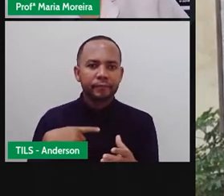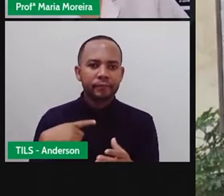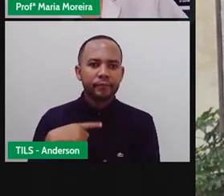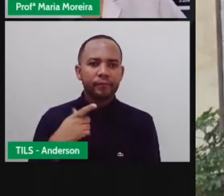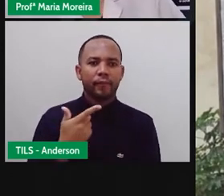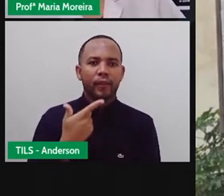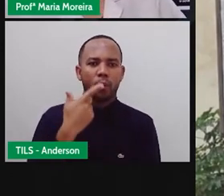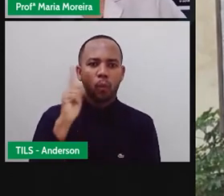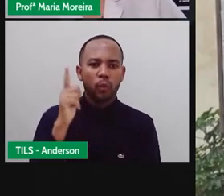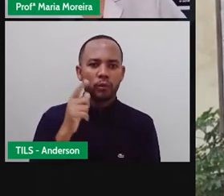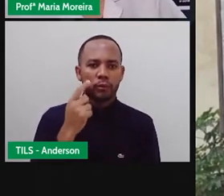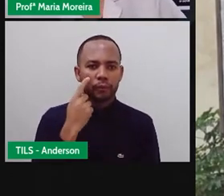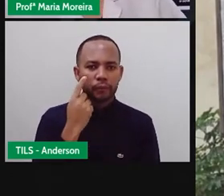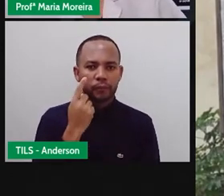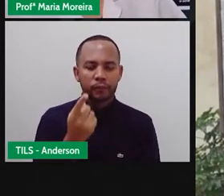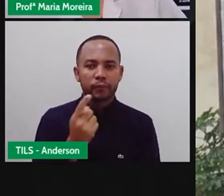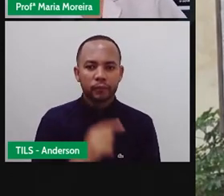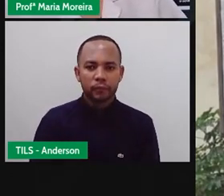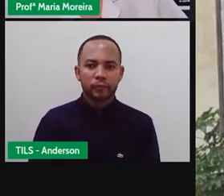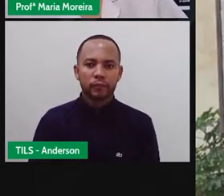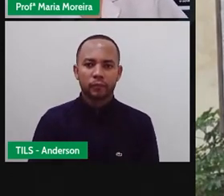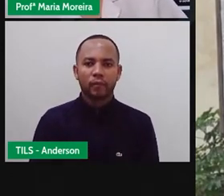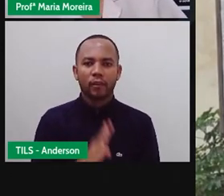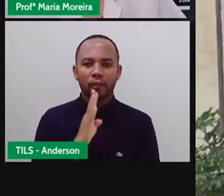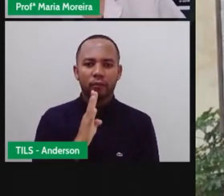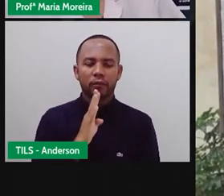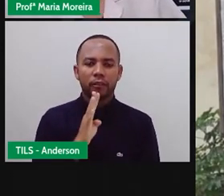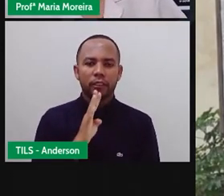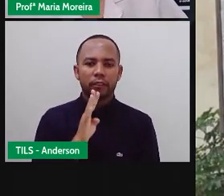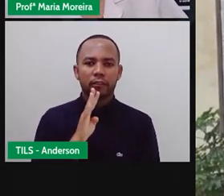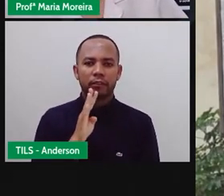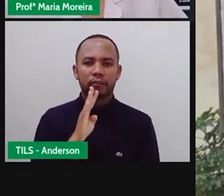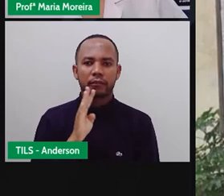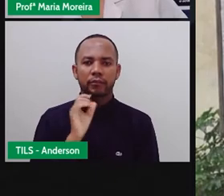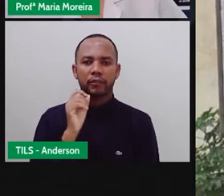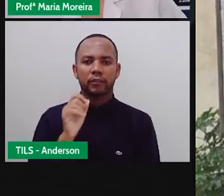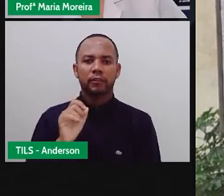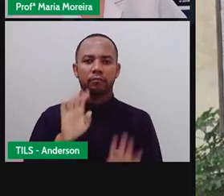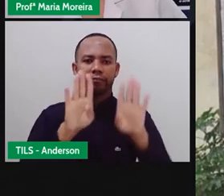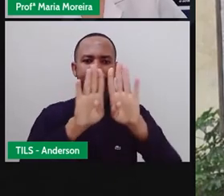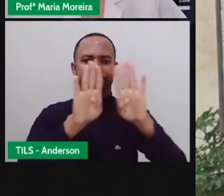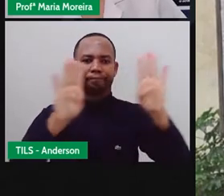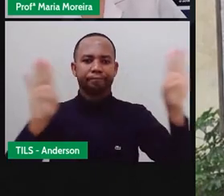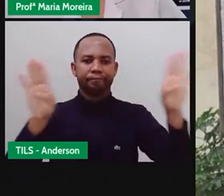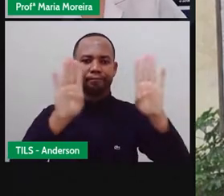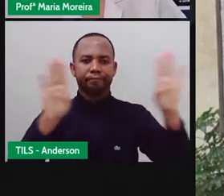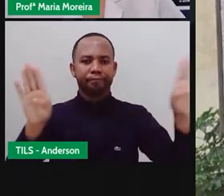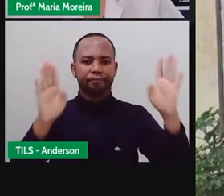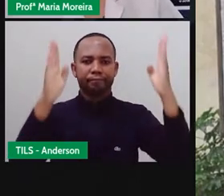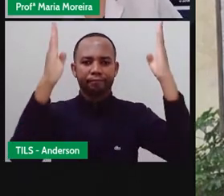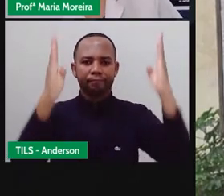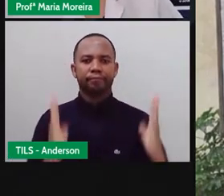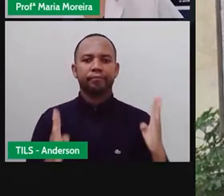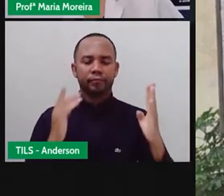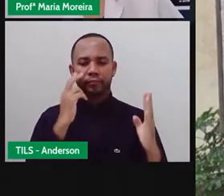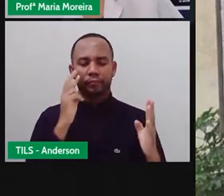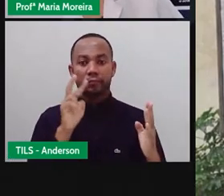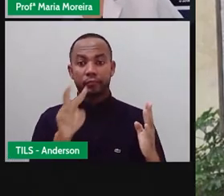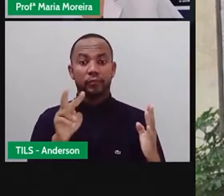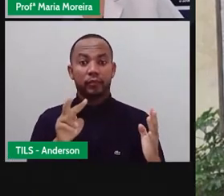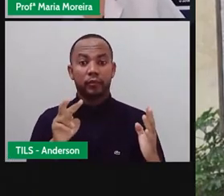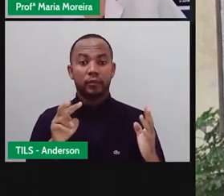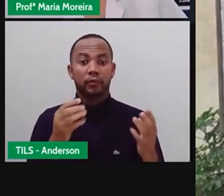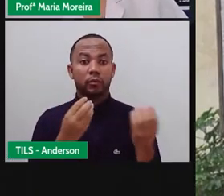outro, né? Isso que é o outdoor. E a gente vê eles aí espalhados pela cidade inteira, que é uma espécie de